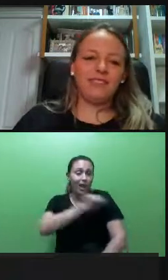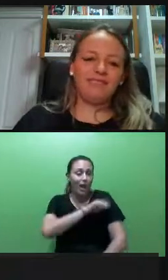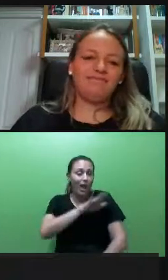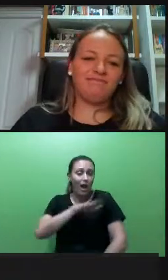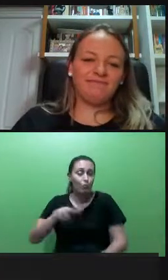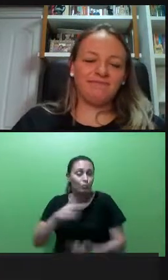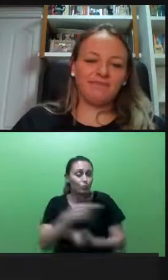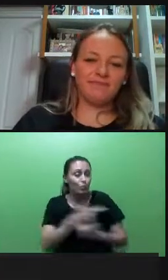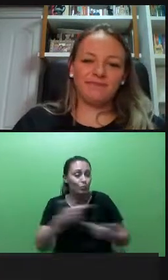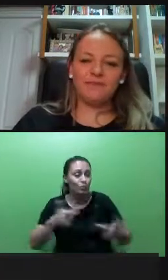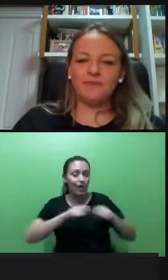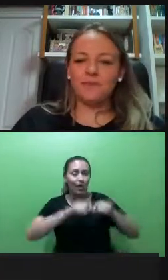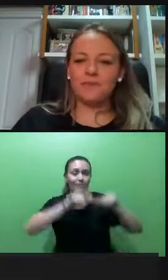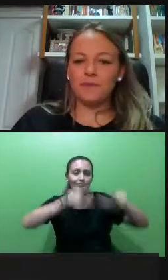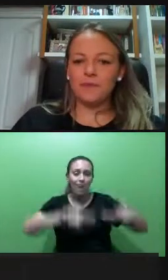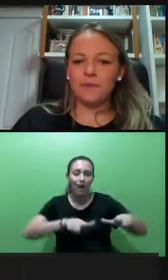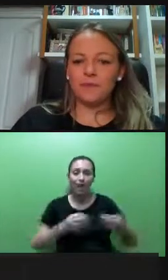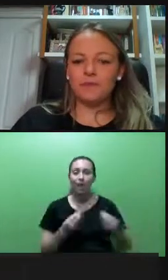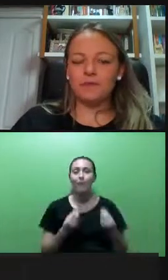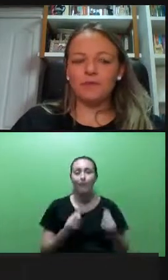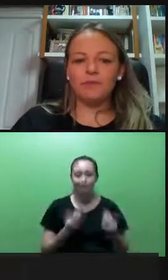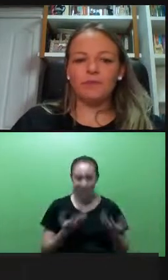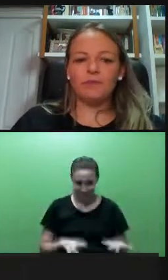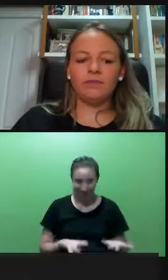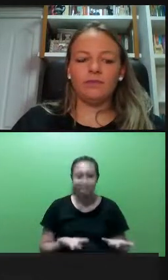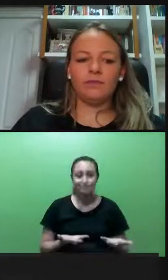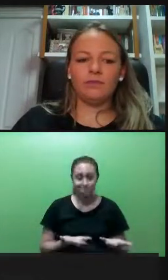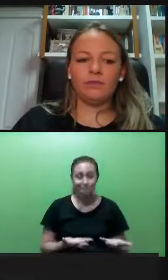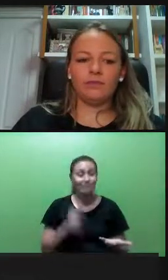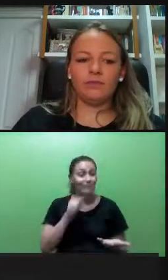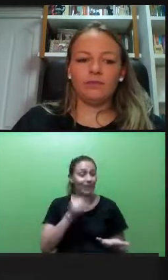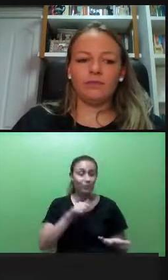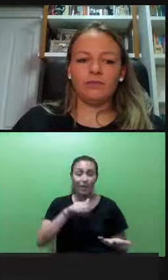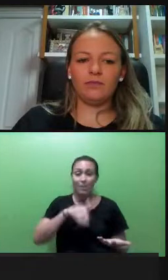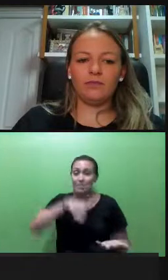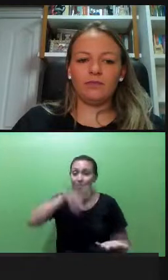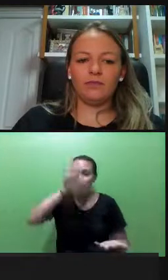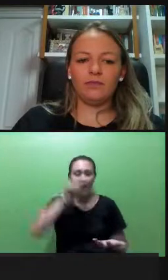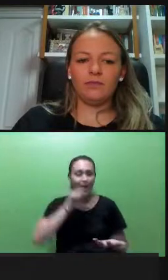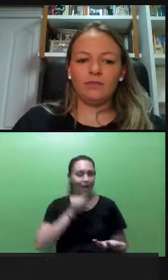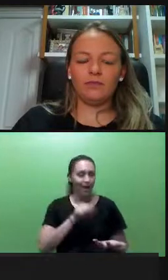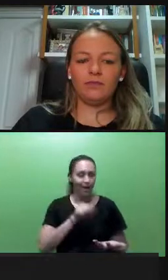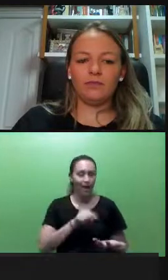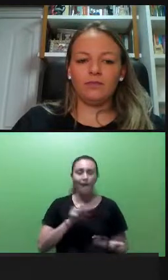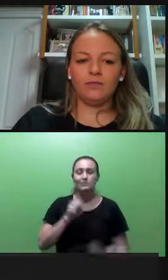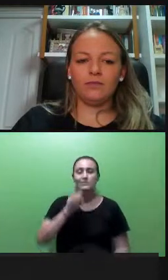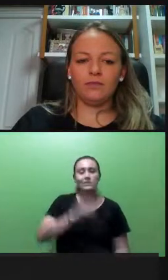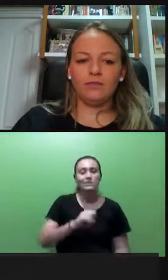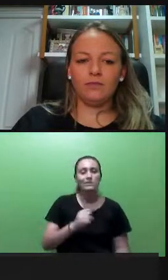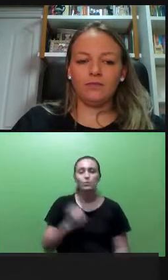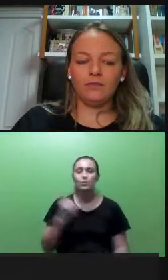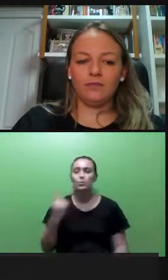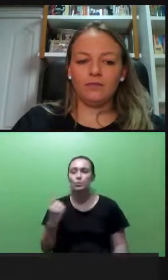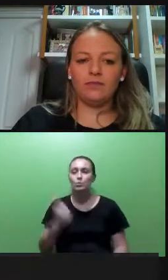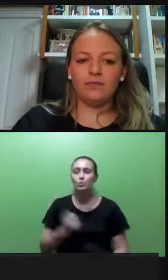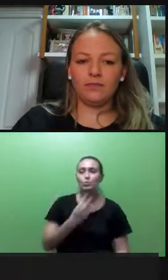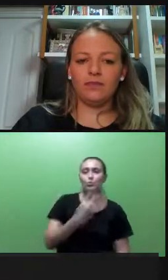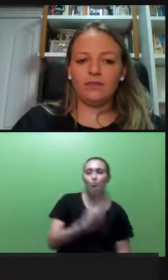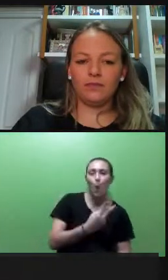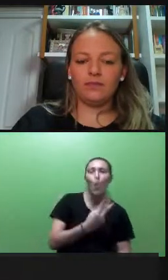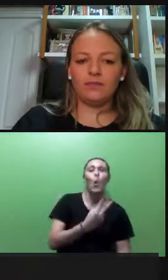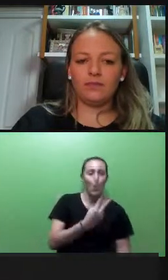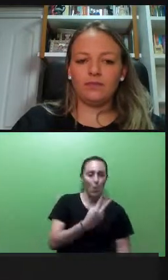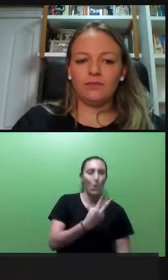no informal, a gente tem que ir além da iniciativa de um ou dois ou uma ou duas docentes e técnicos e